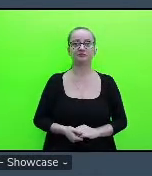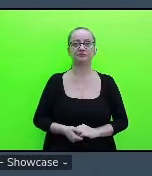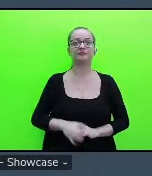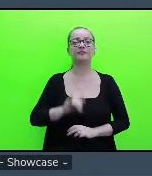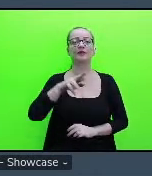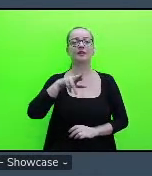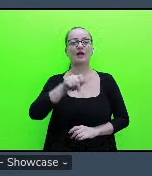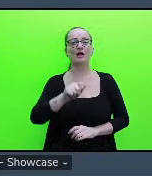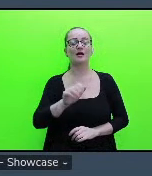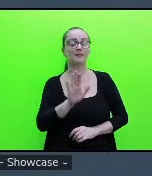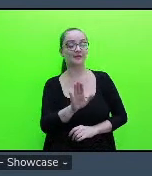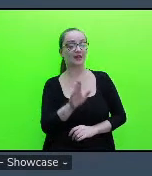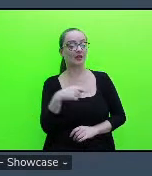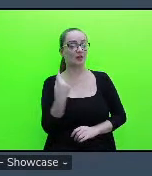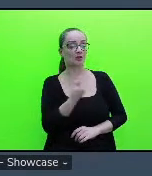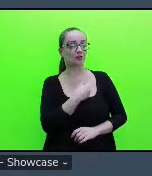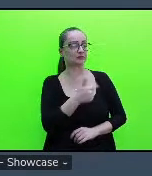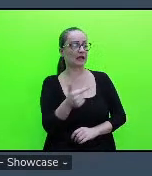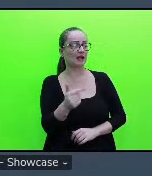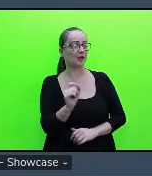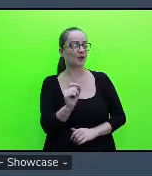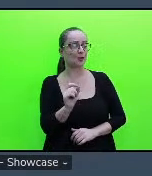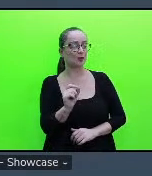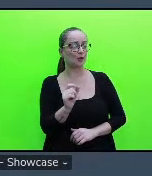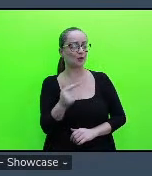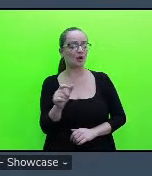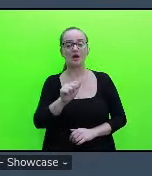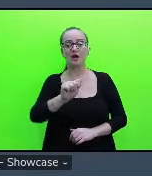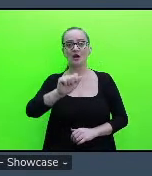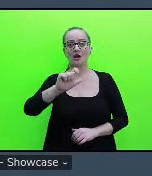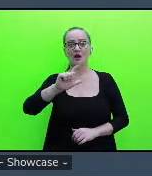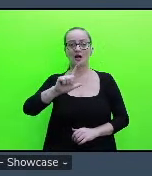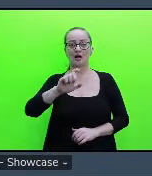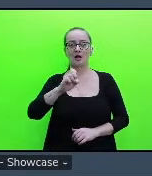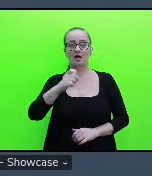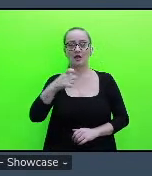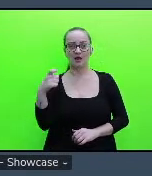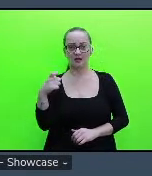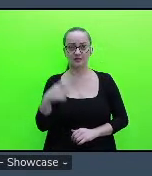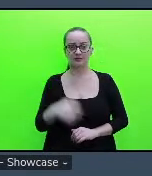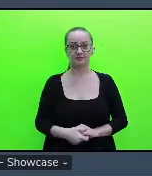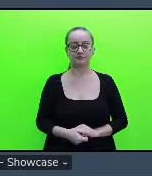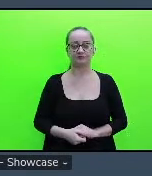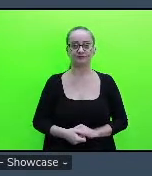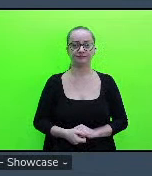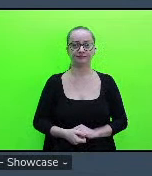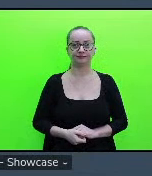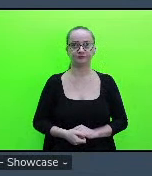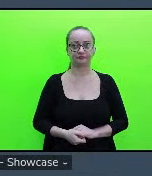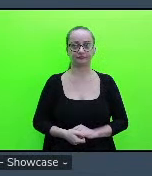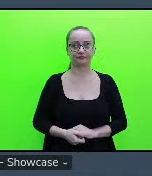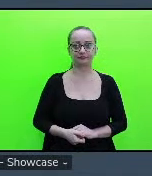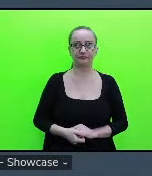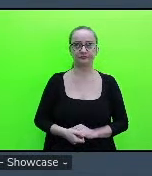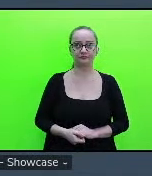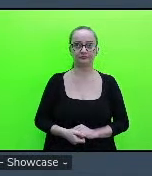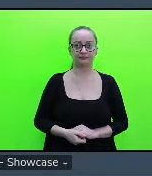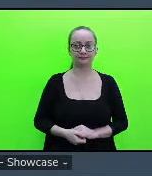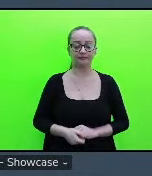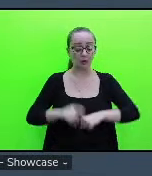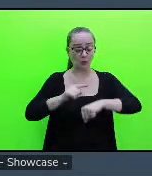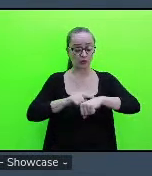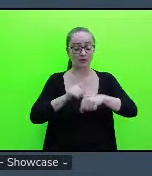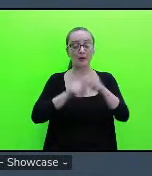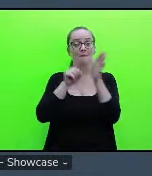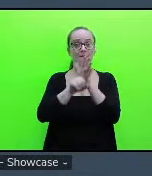ah sim, e nós não temos o outro, o Alex? Sim, o tempo de questionamentos, né, a